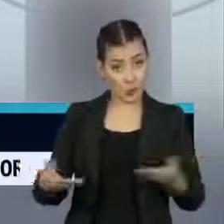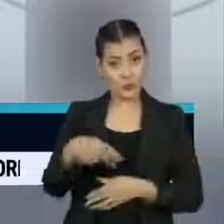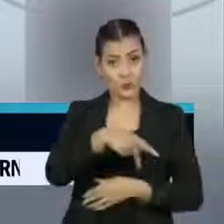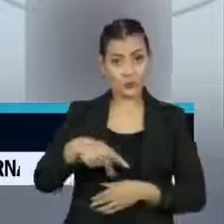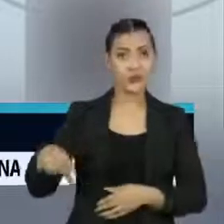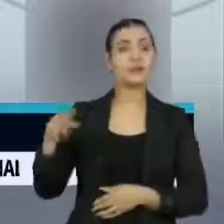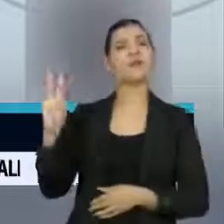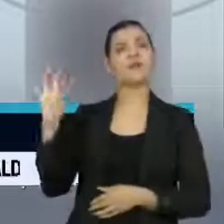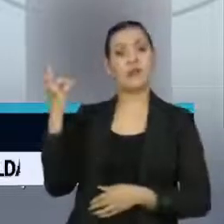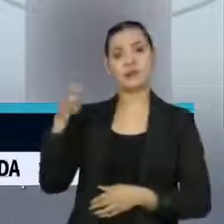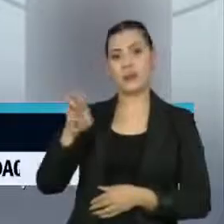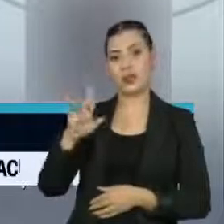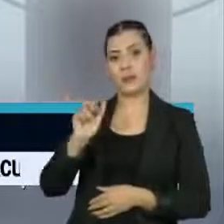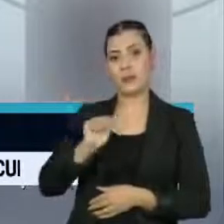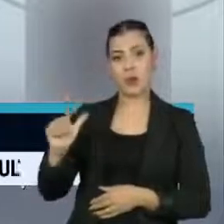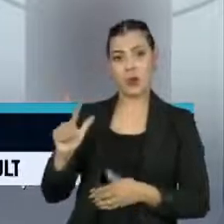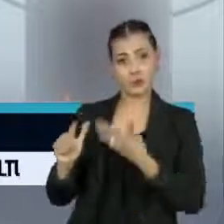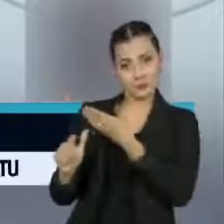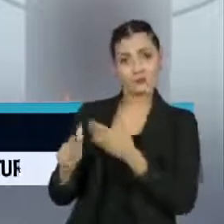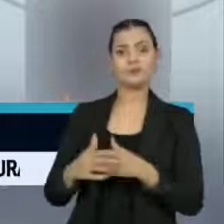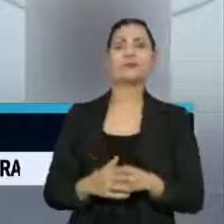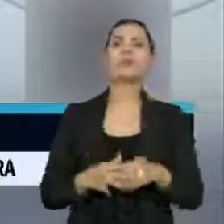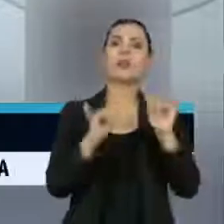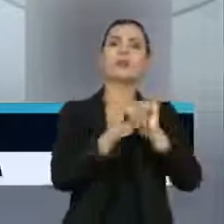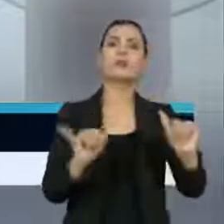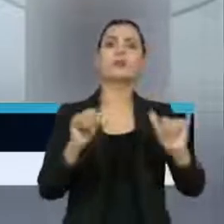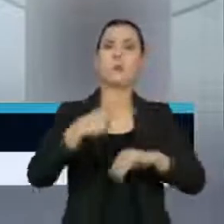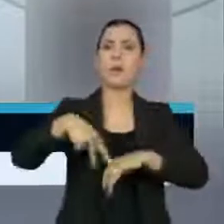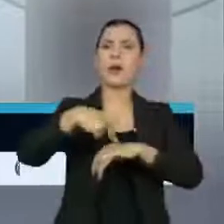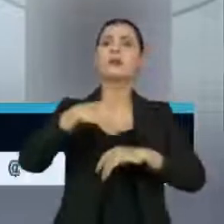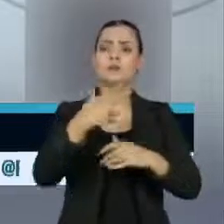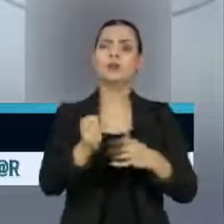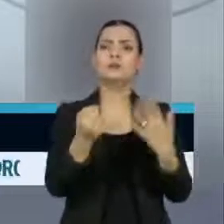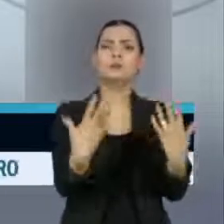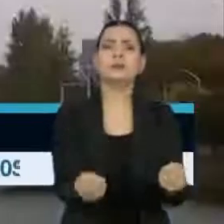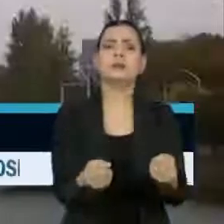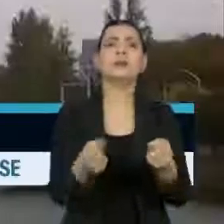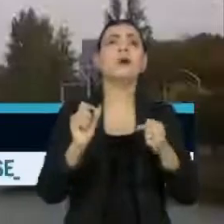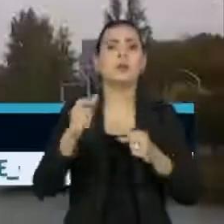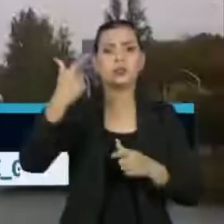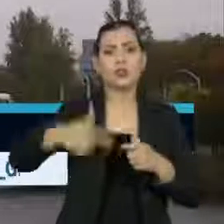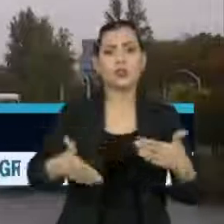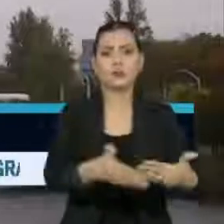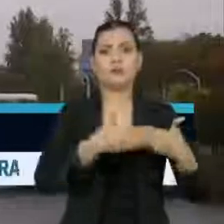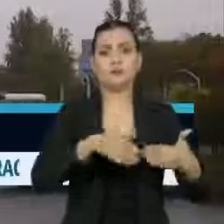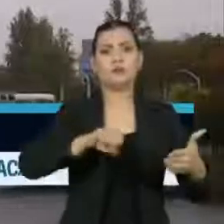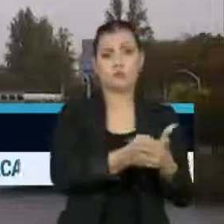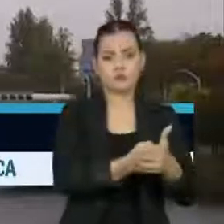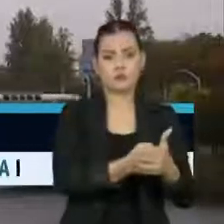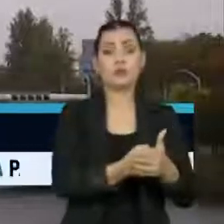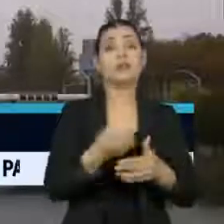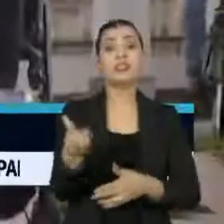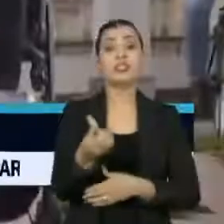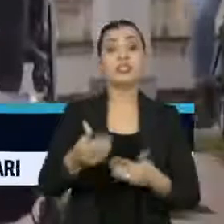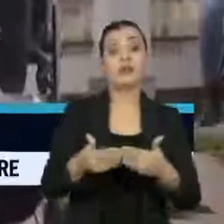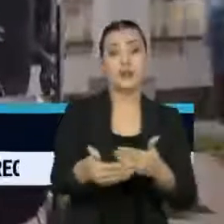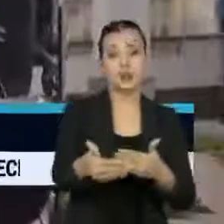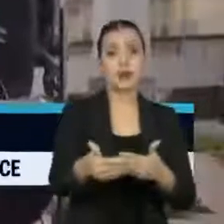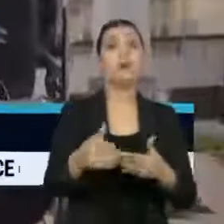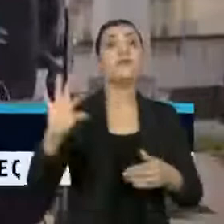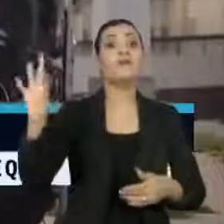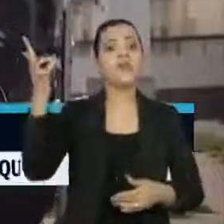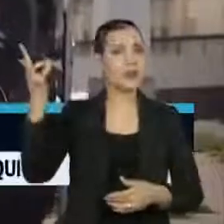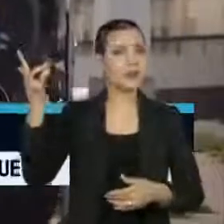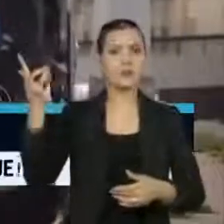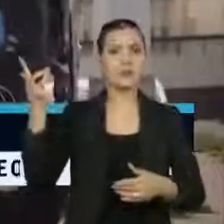presidente francês, Emmanuel Macron, anunciou que o país vai adotar o segundo lockdown. A partir da próxima sexta-feira, os